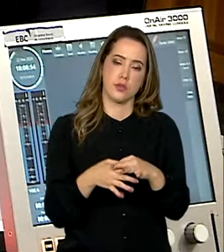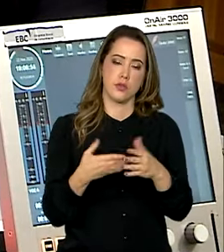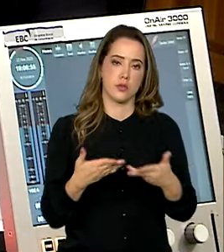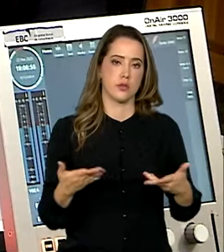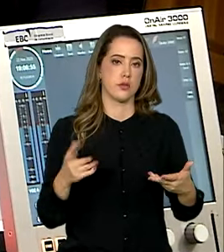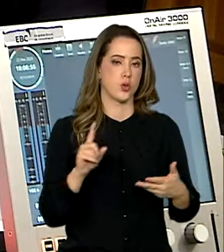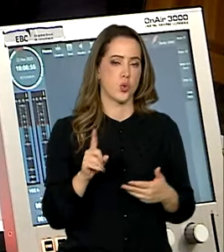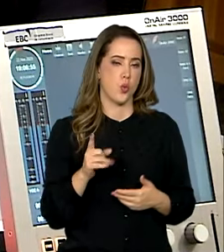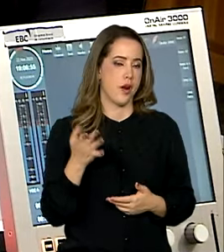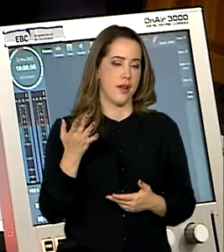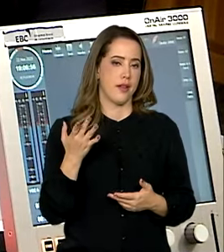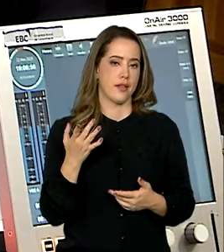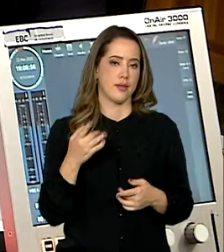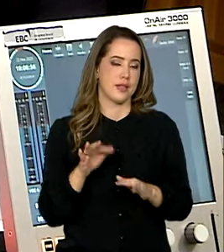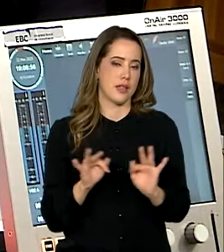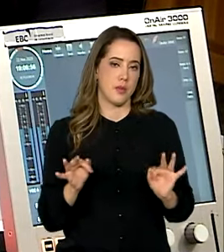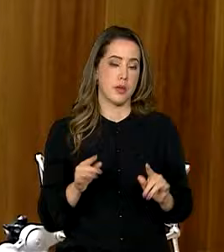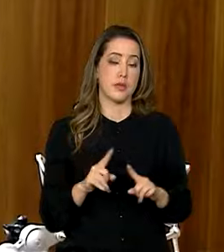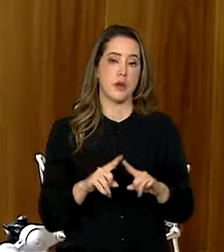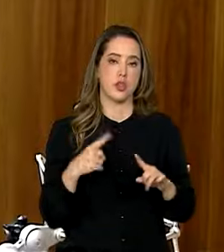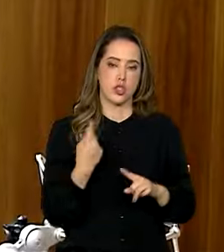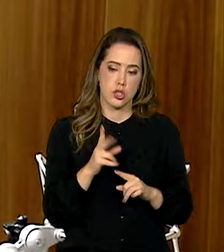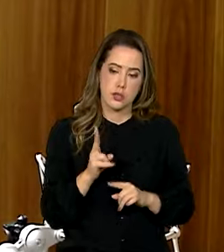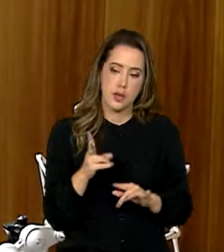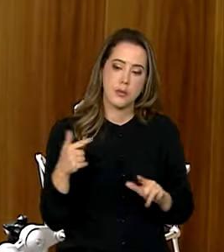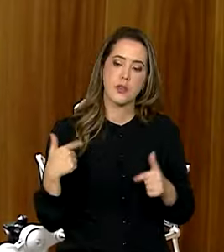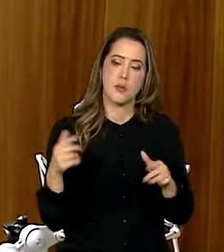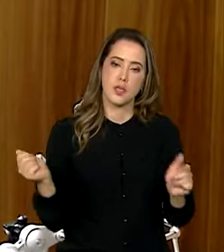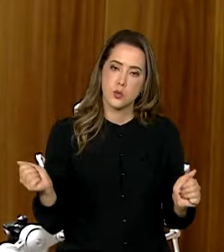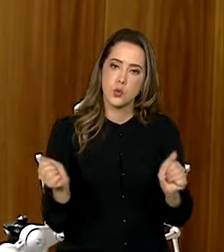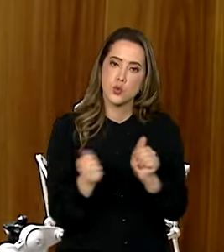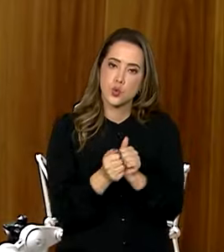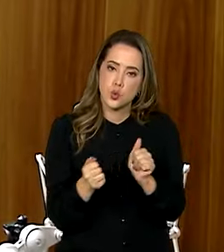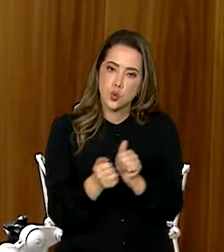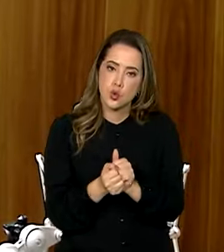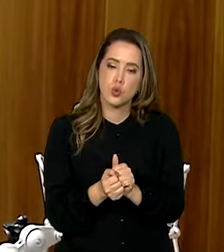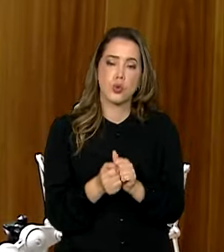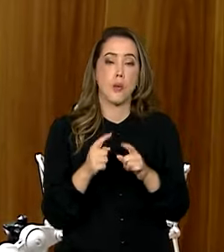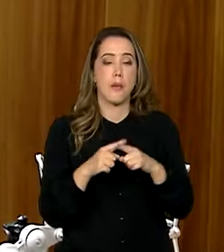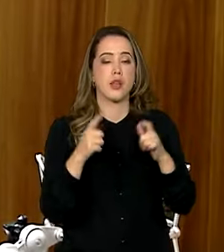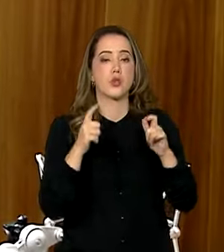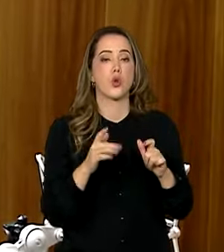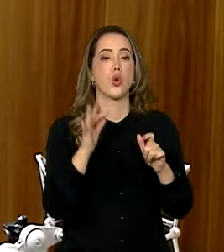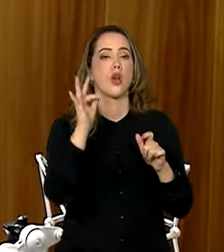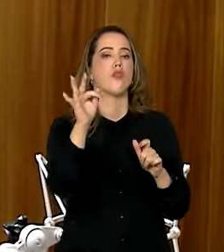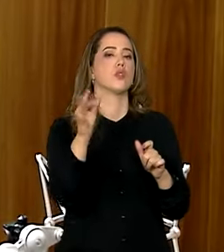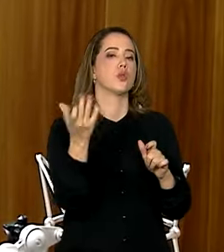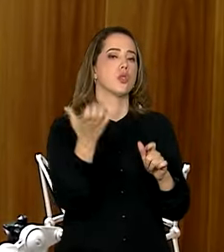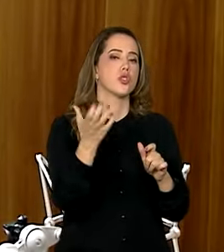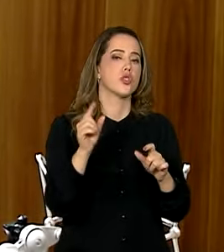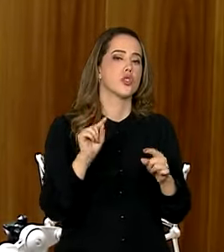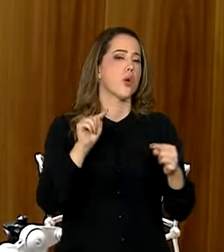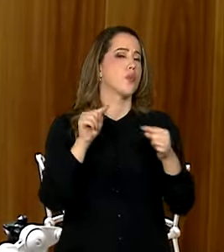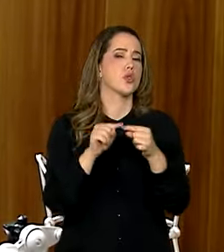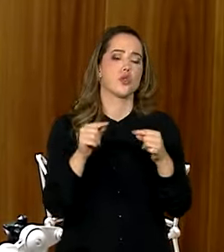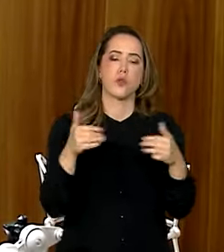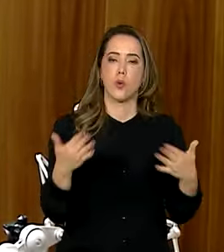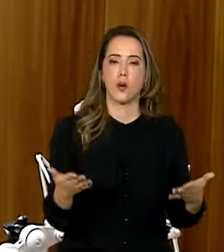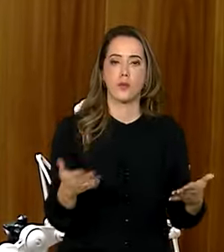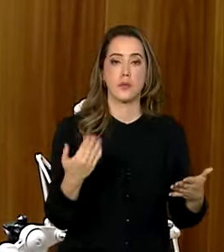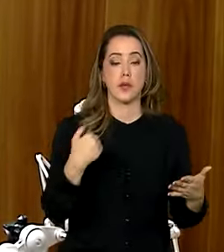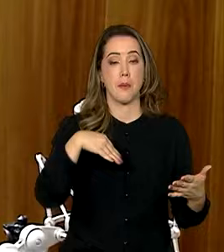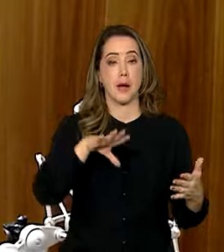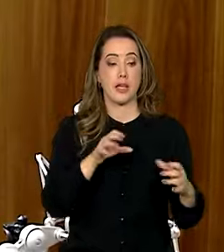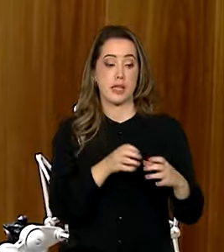que a gente tem cada vez mais trabalhado em conjunto, mas também pensar onde queremos estar, onde queremos estruturar. Para além das